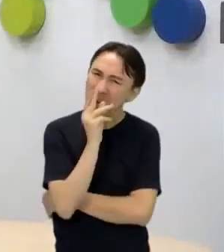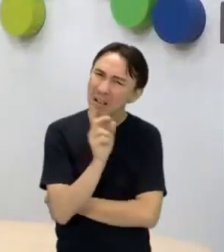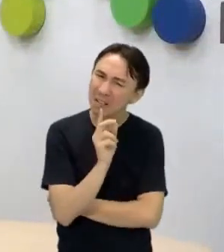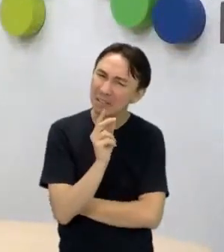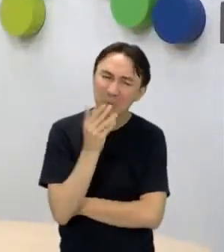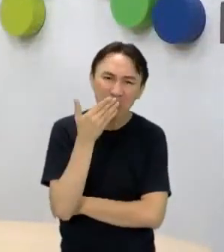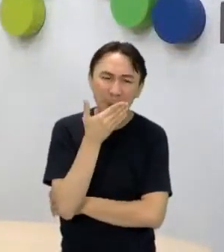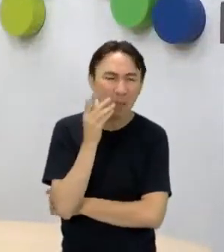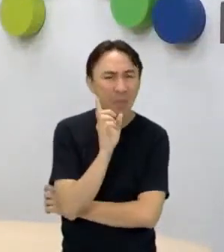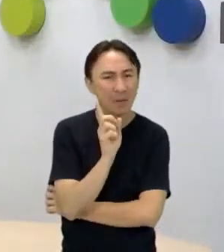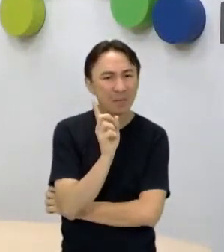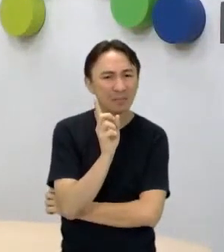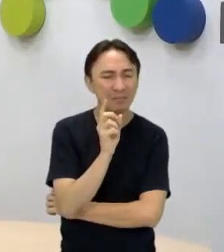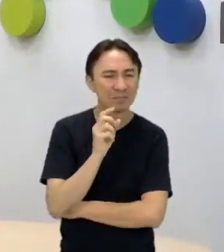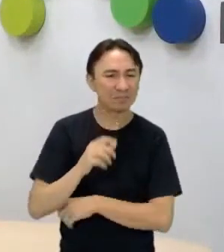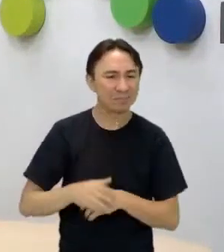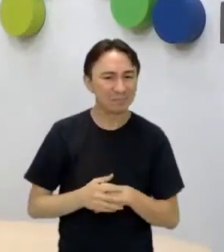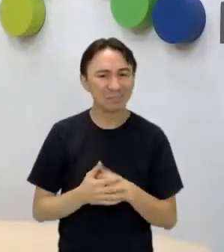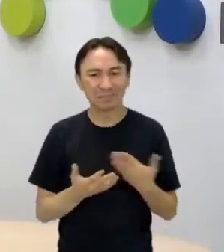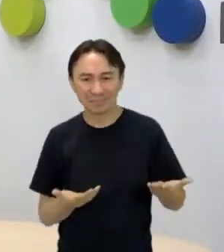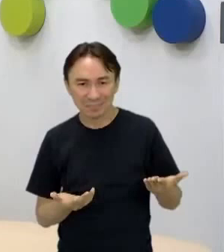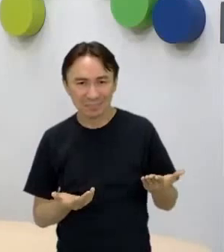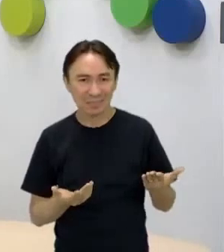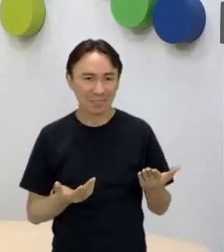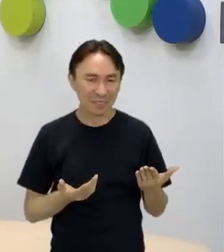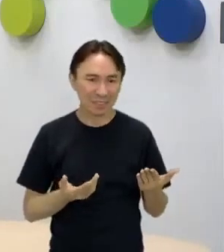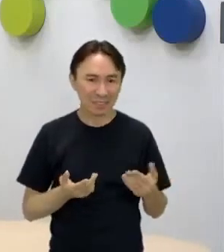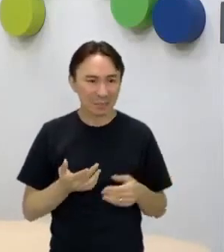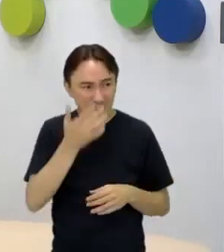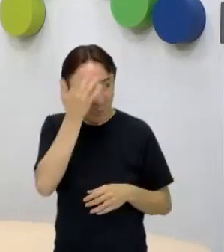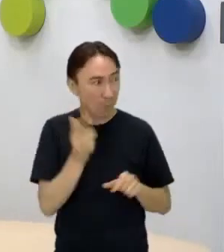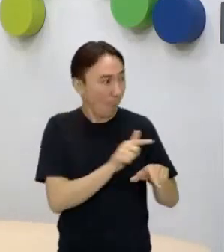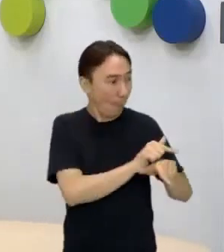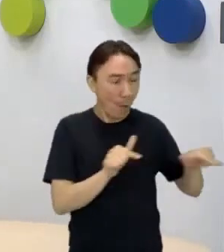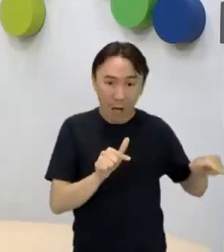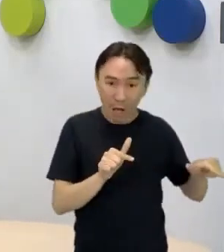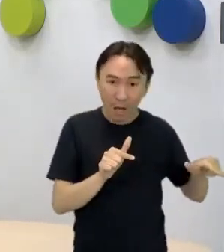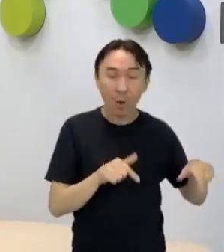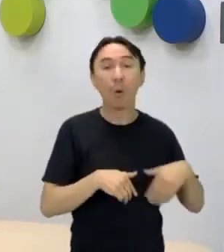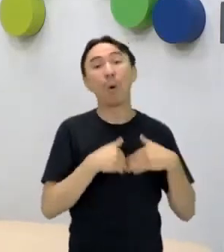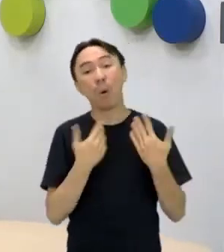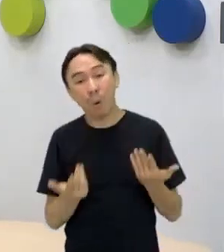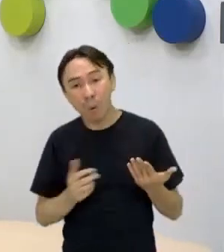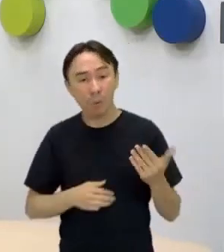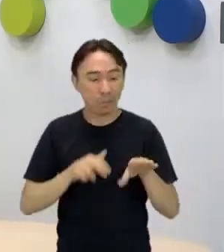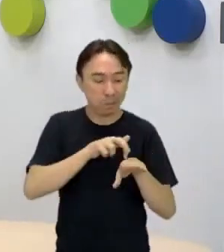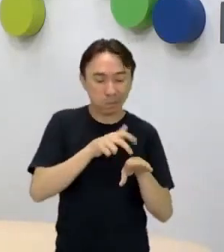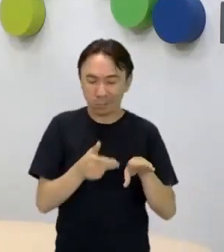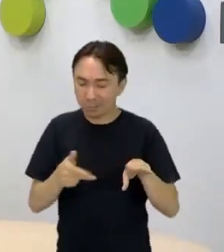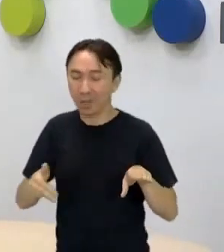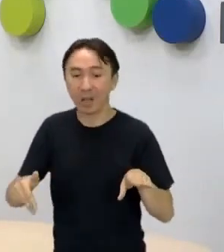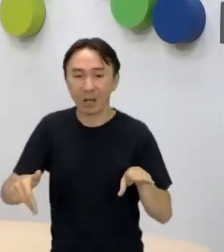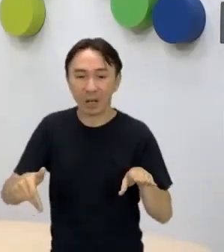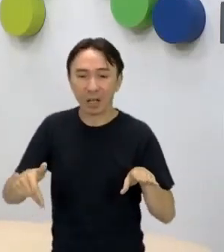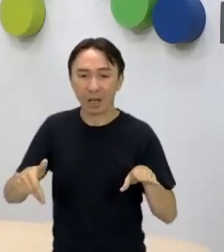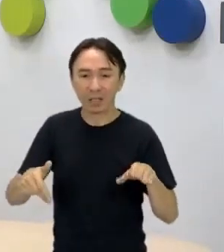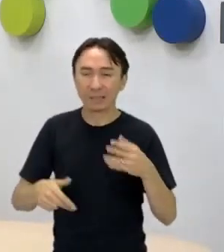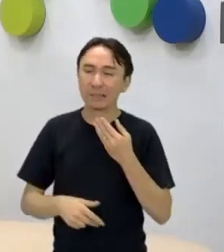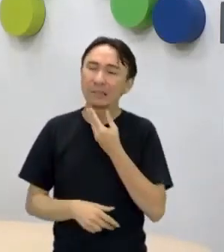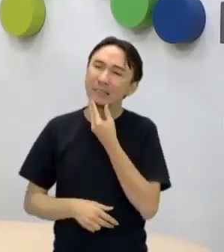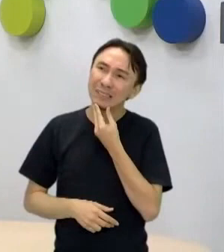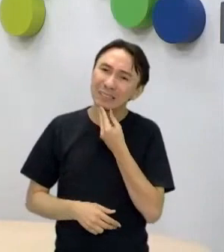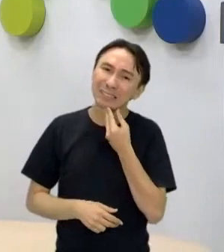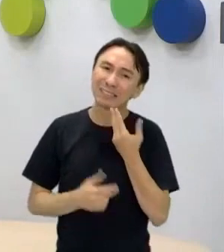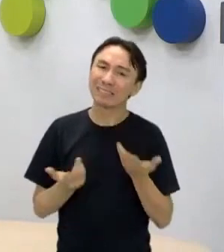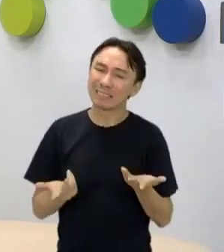Ele fala que é permitido quando ninguém está no bonde, só pode usar o quebra-queixos quando ninguém está no bonde, ou quando for descer do bonde. Então aí a gente já tem mais ou menos uma